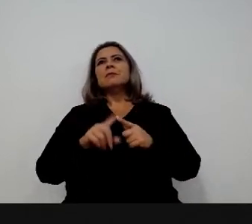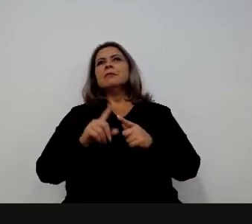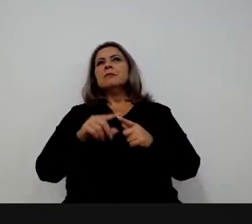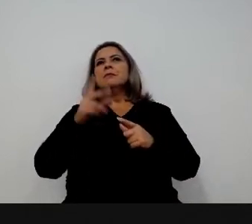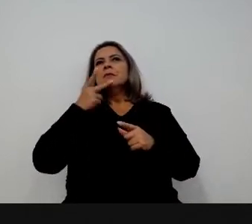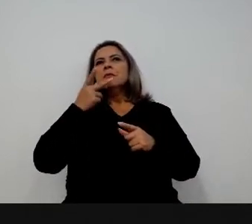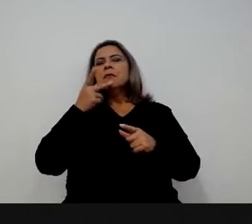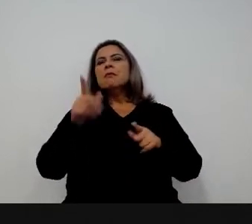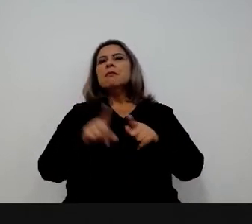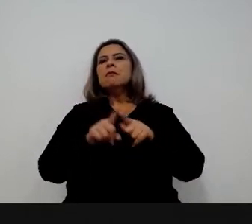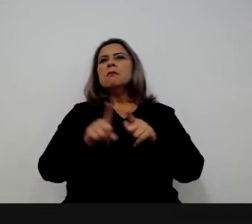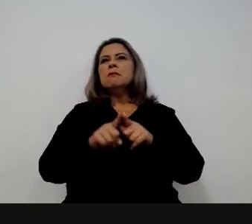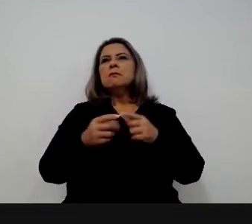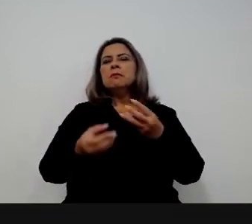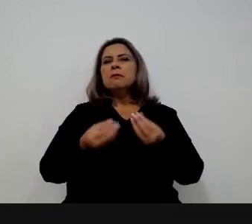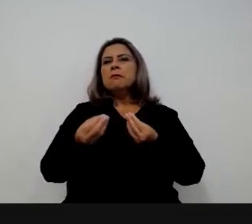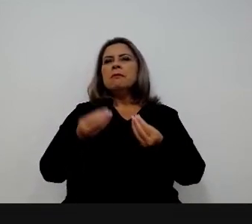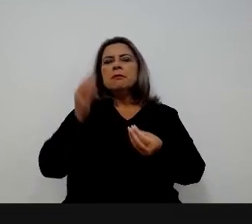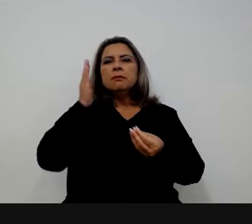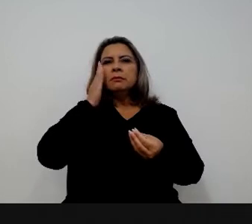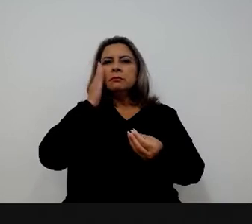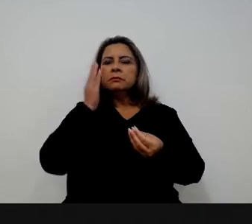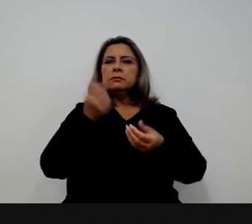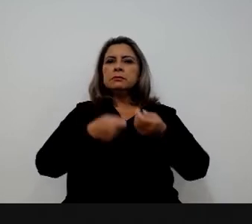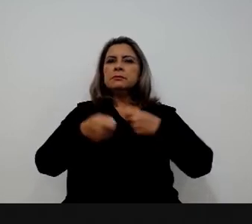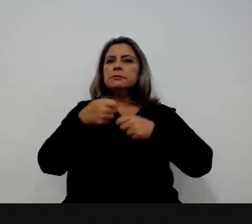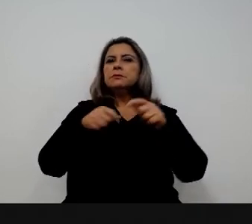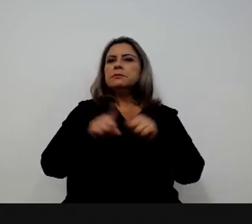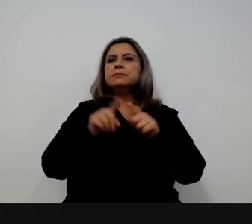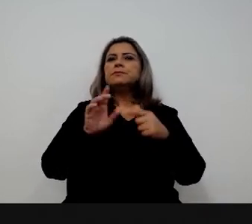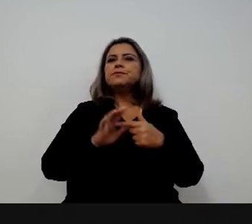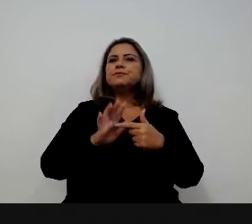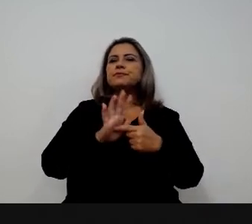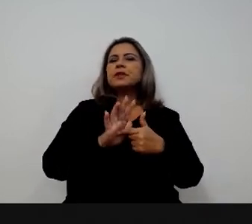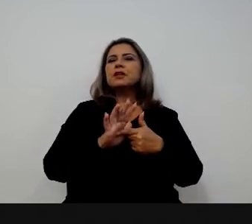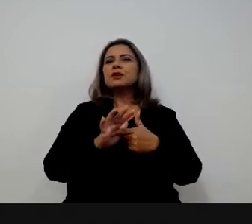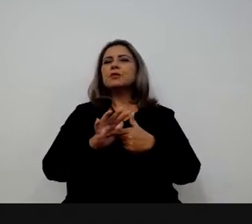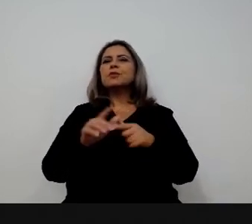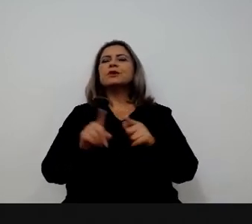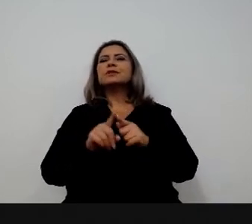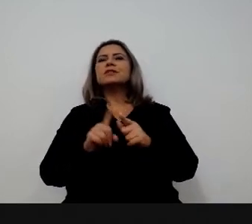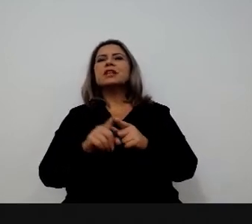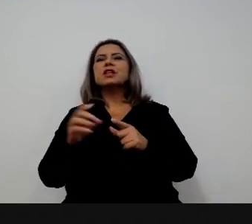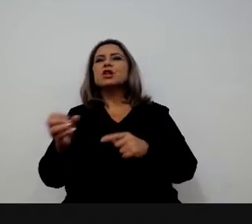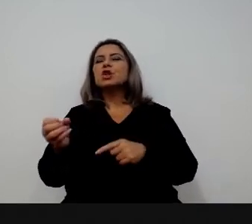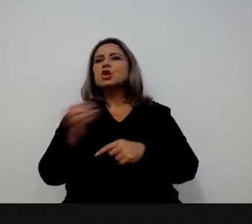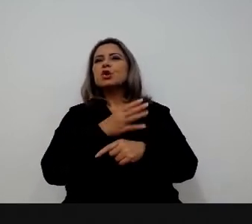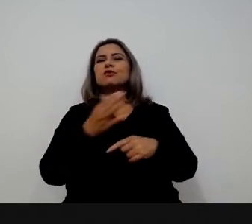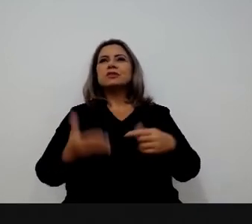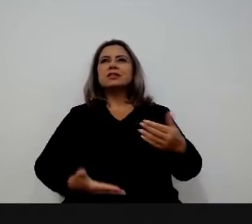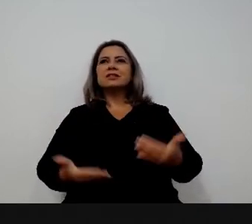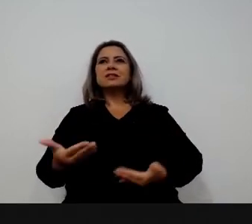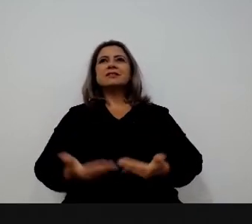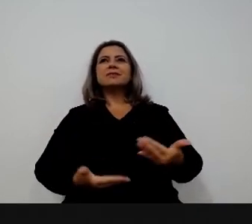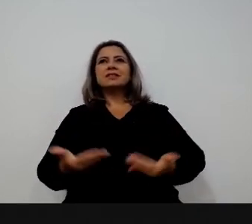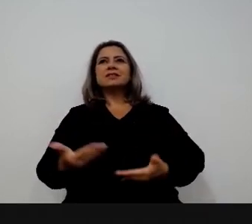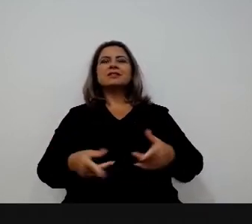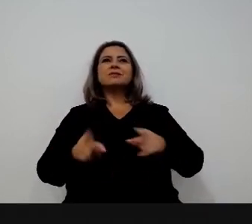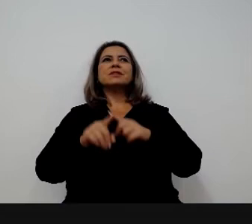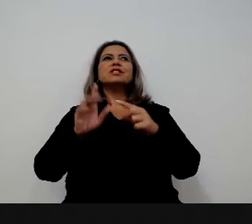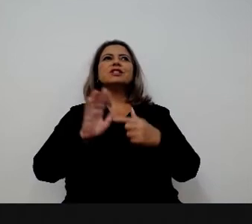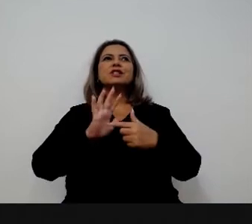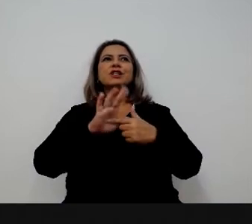quando a gente fala de requalificação, não significa que a gente precisa apenas de trazer novos servidores, mas a gente precisa trazer